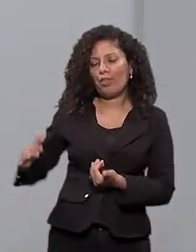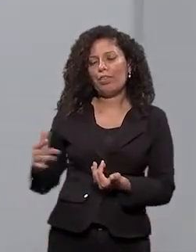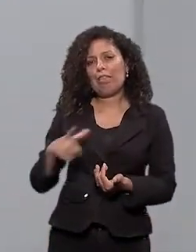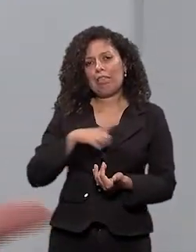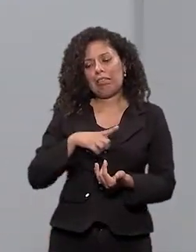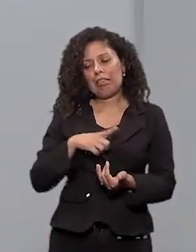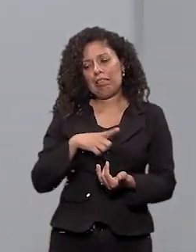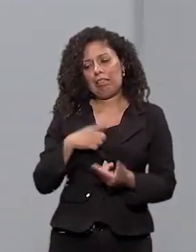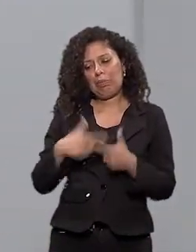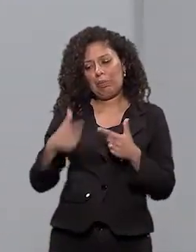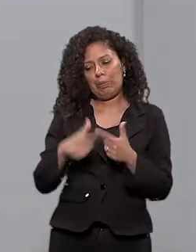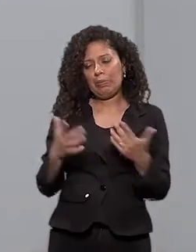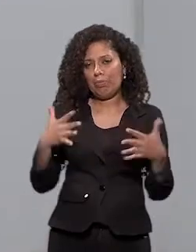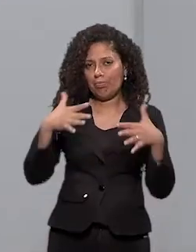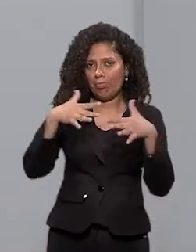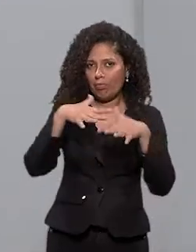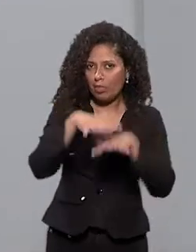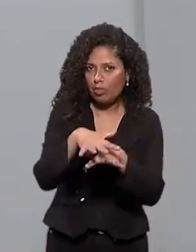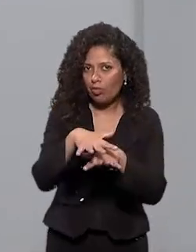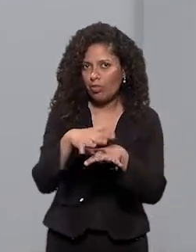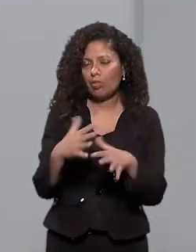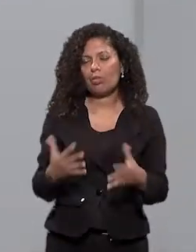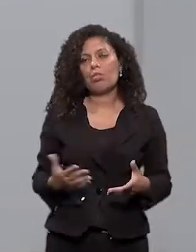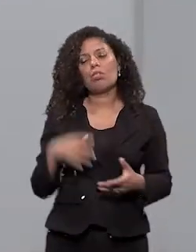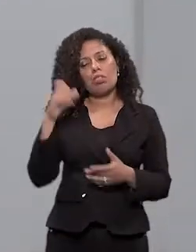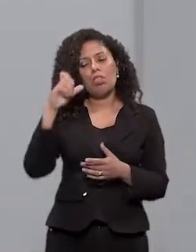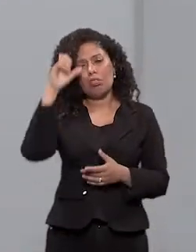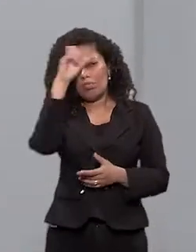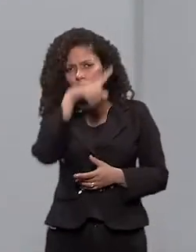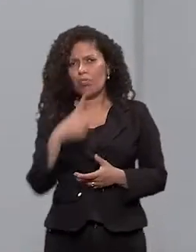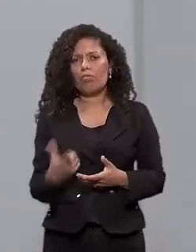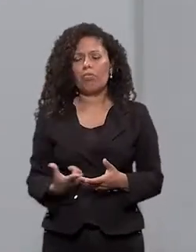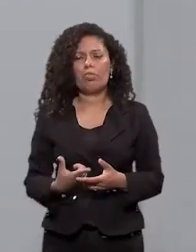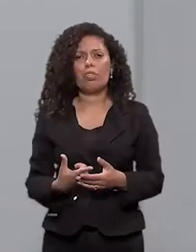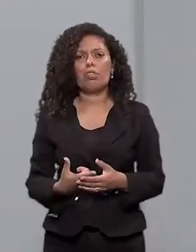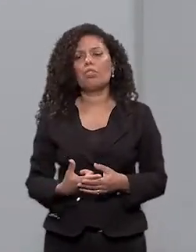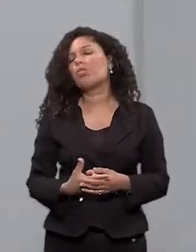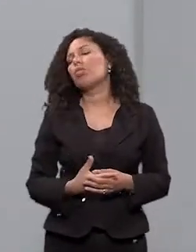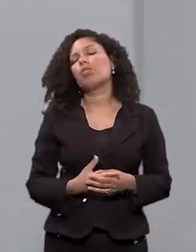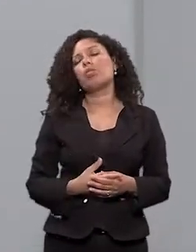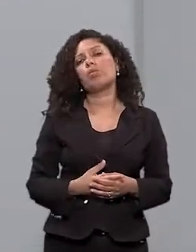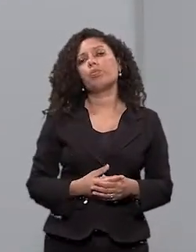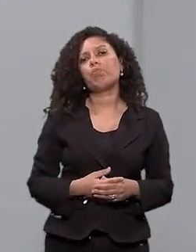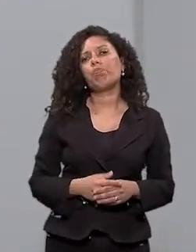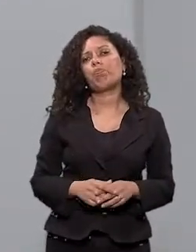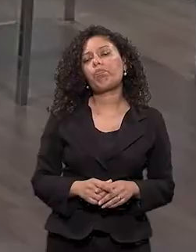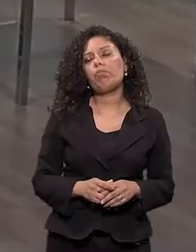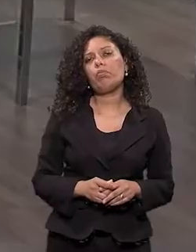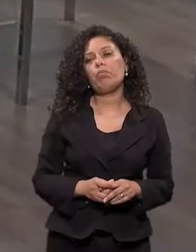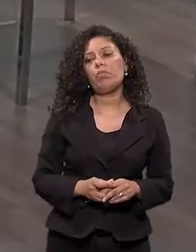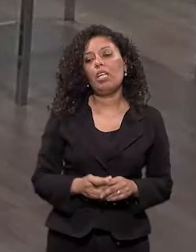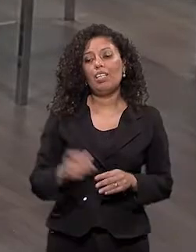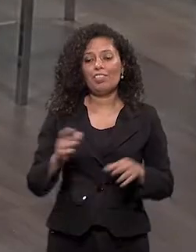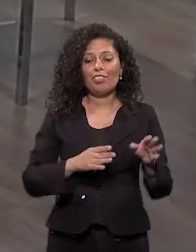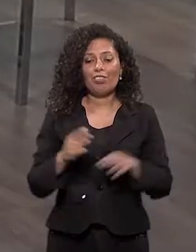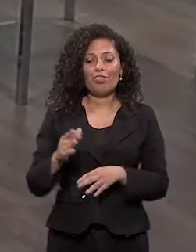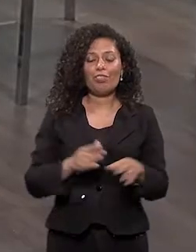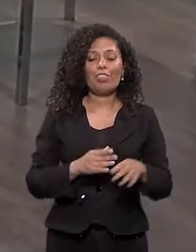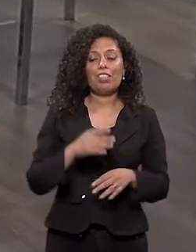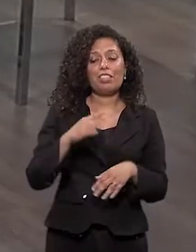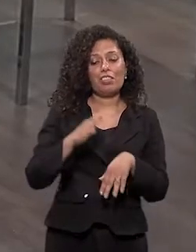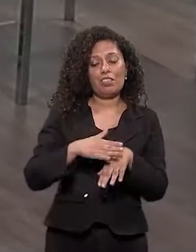limitação, alguma questão que precisa ser vista, né? Então, esse é um dos grandes desafios. E, de repente, é na sua aula que vai